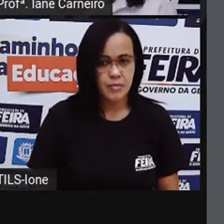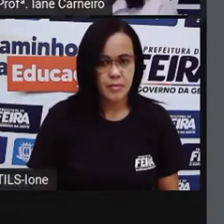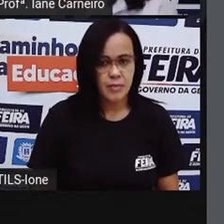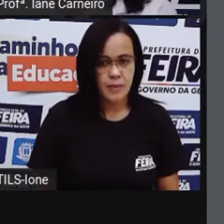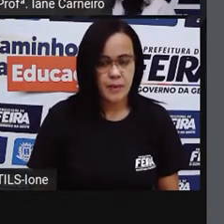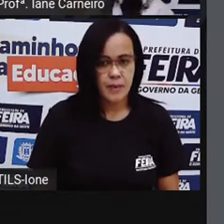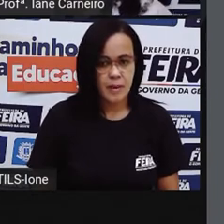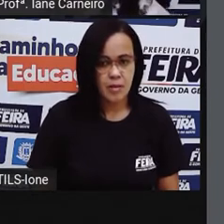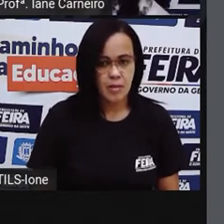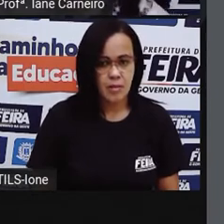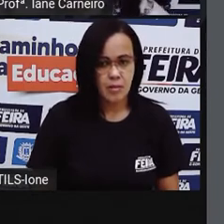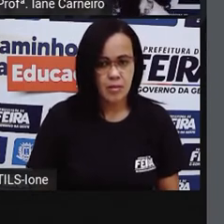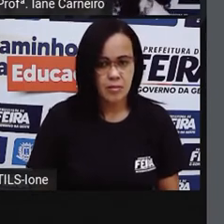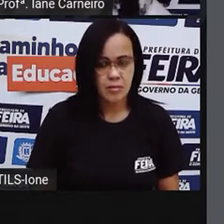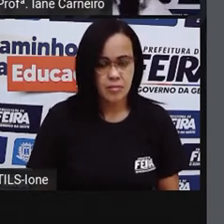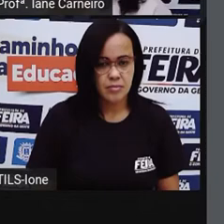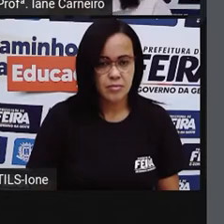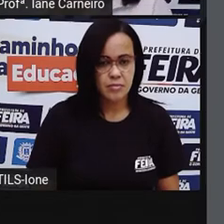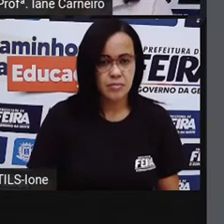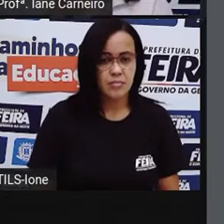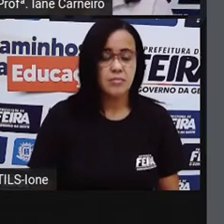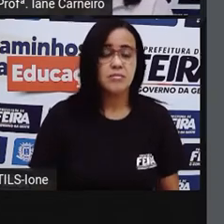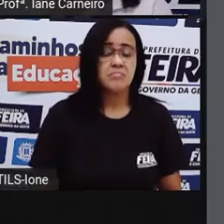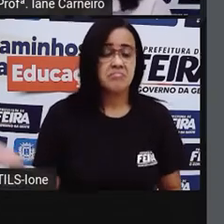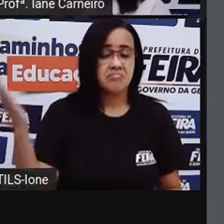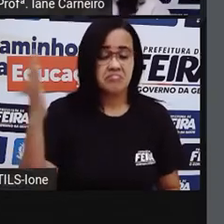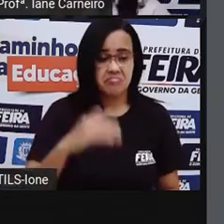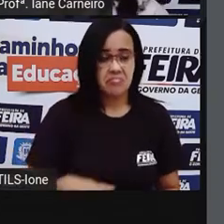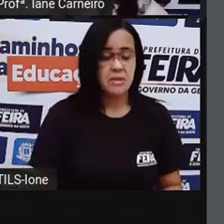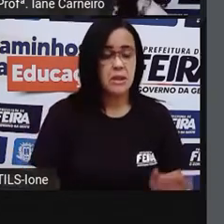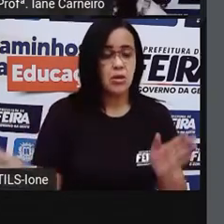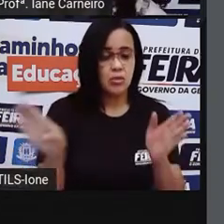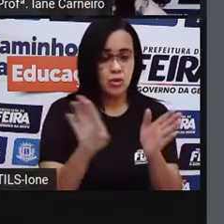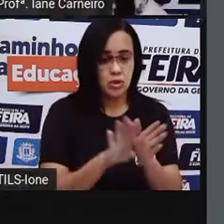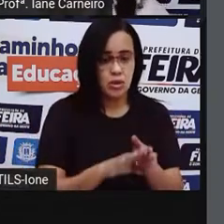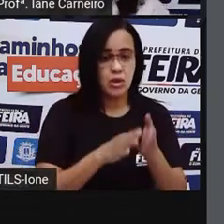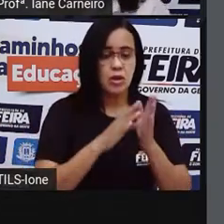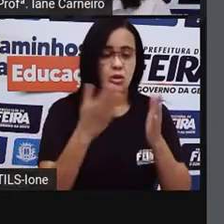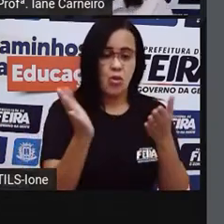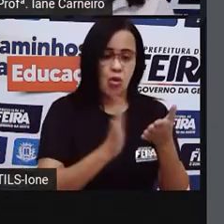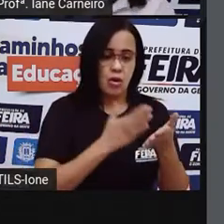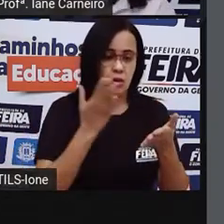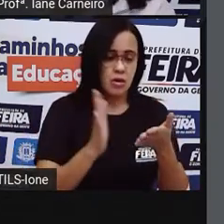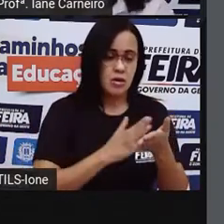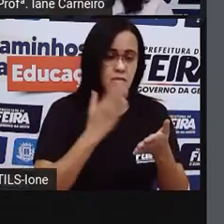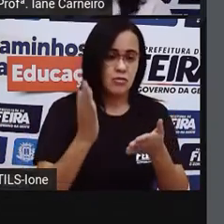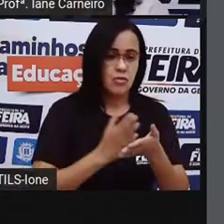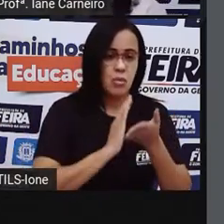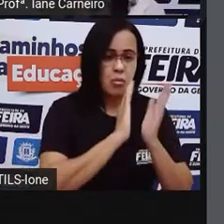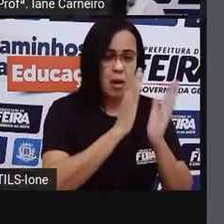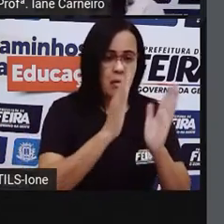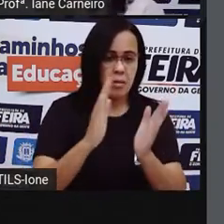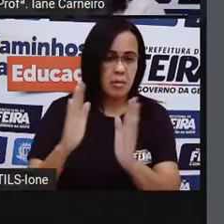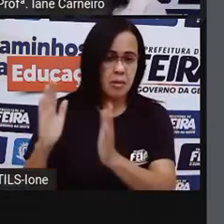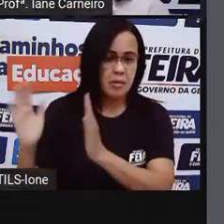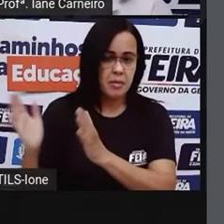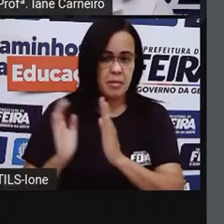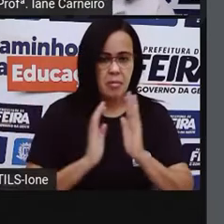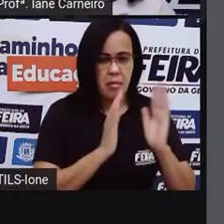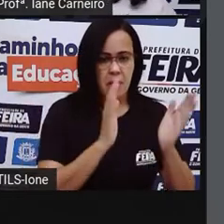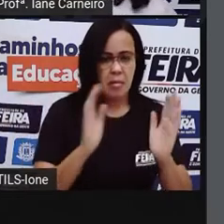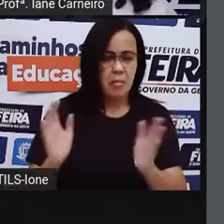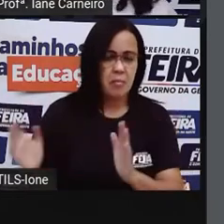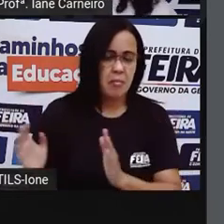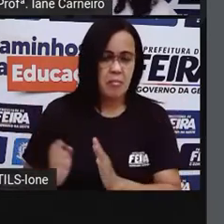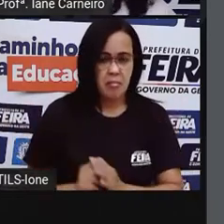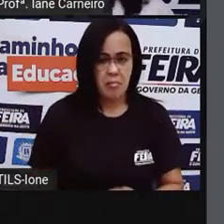Vieram livros de barcos, de cabalo, de camelo, das terras quentes com sol, das